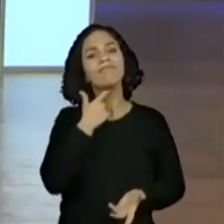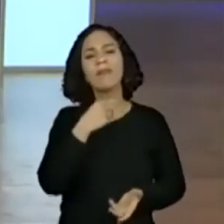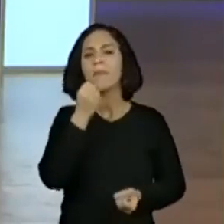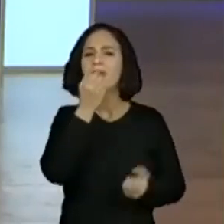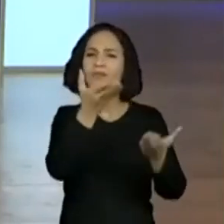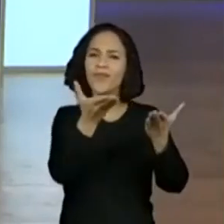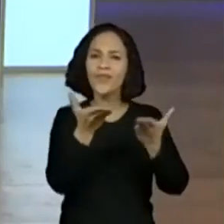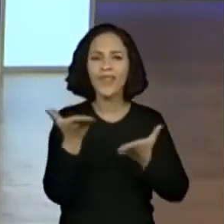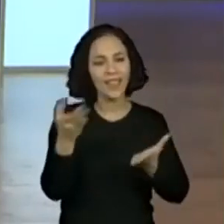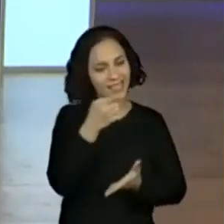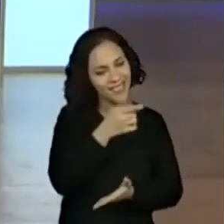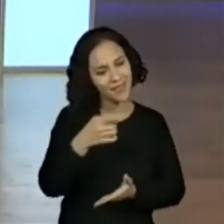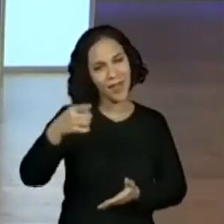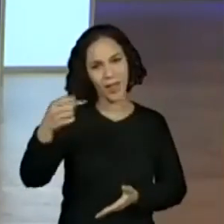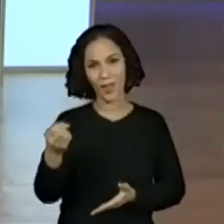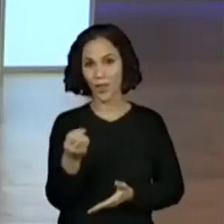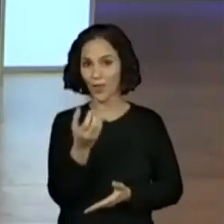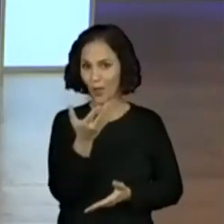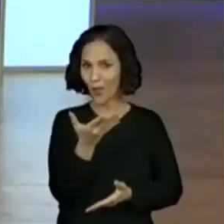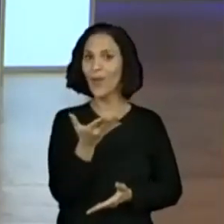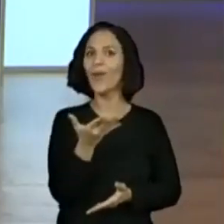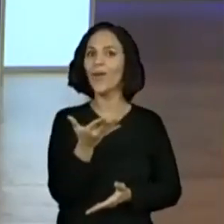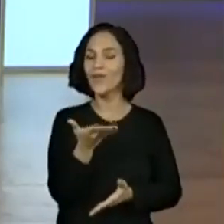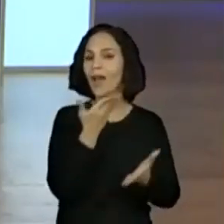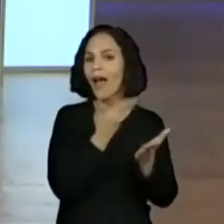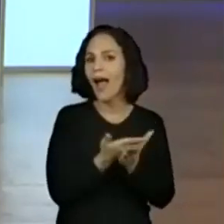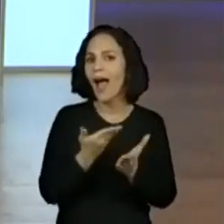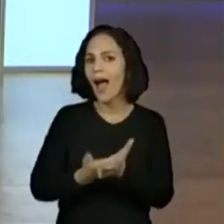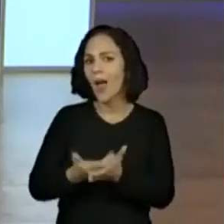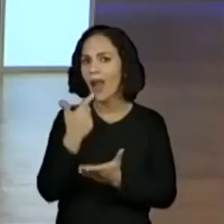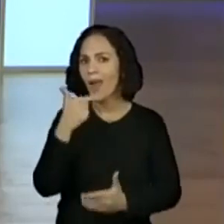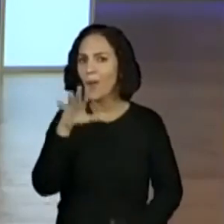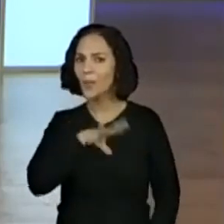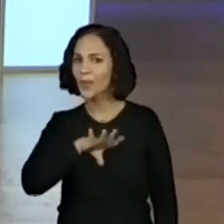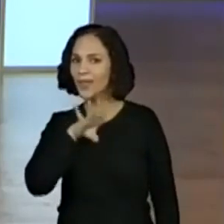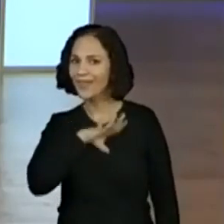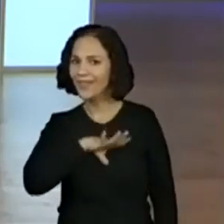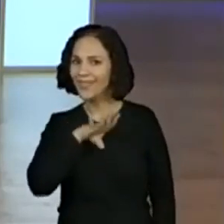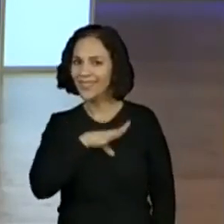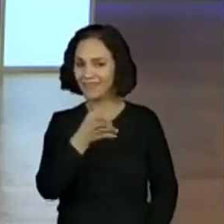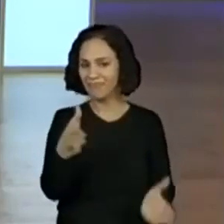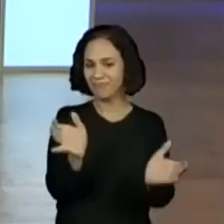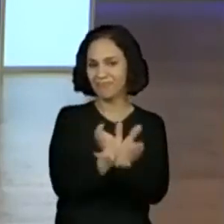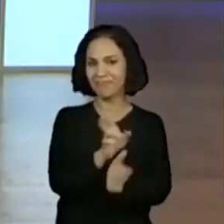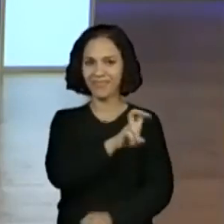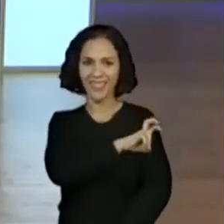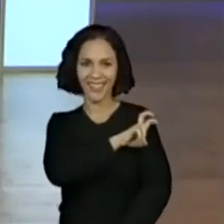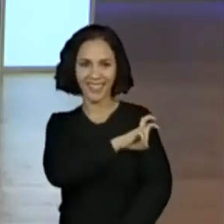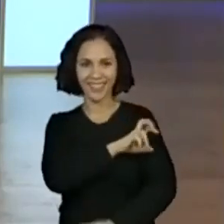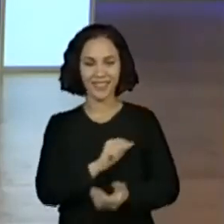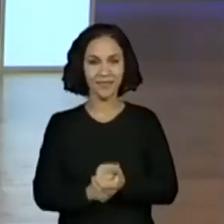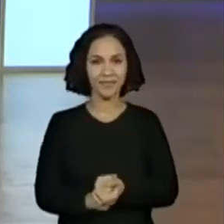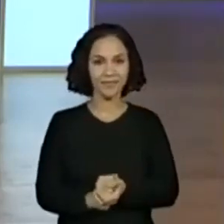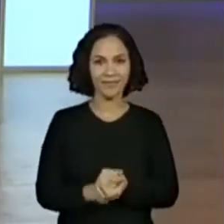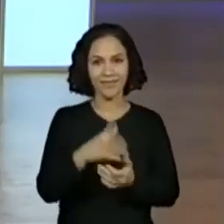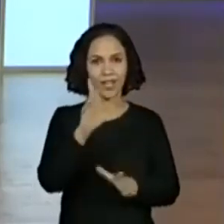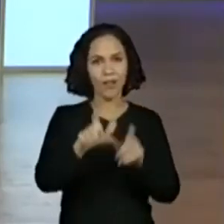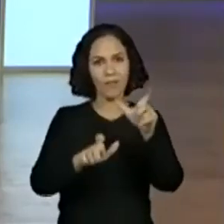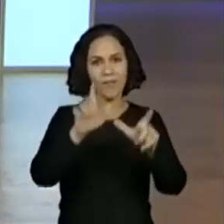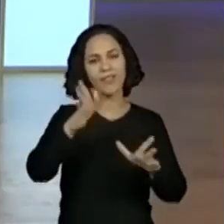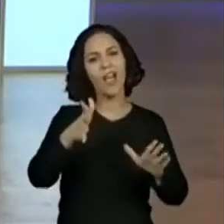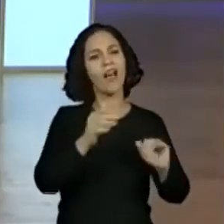-vindas a essa semana para nossas aulas de língua portuguesa, para a galerinha do quinto ano. O pessoal já está